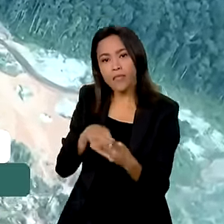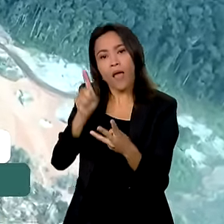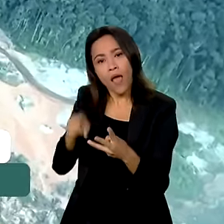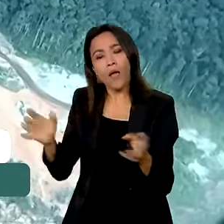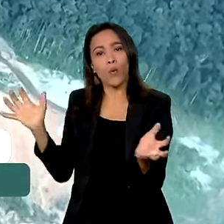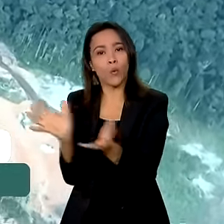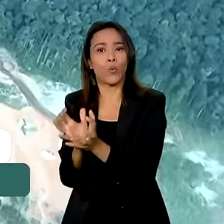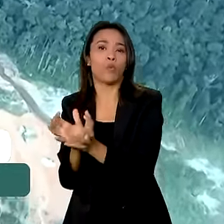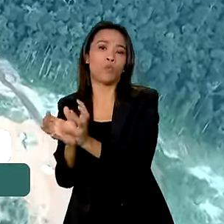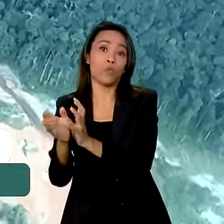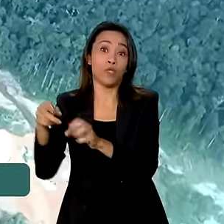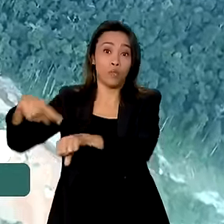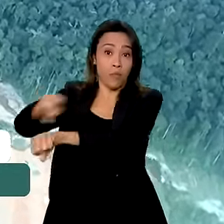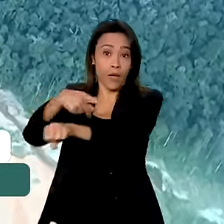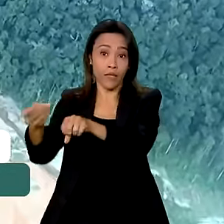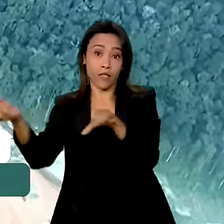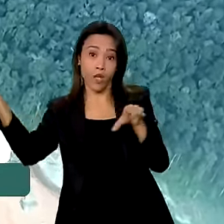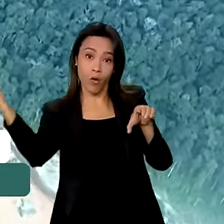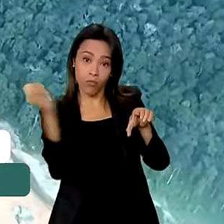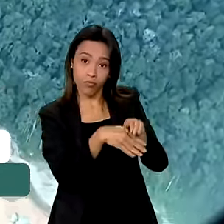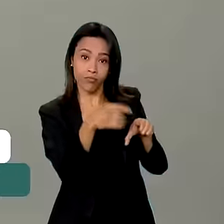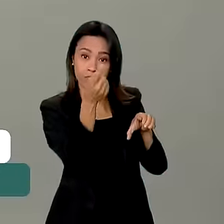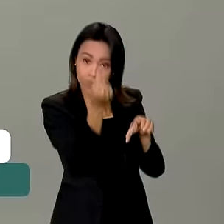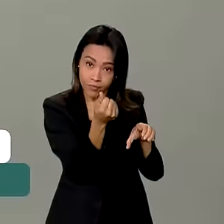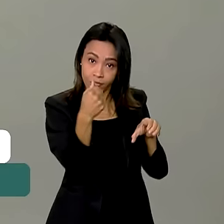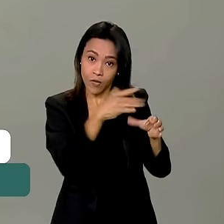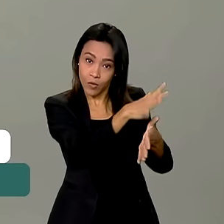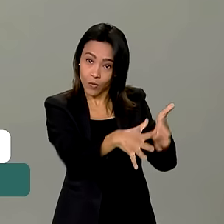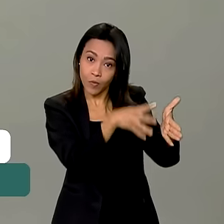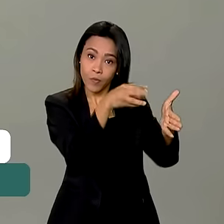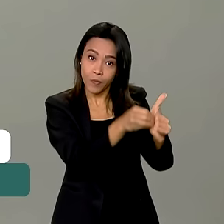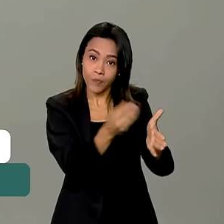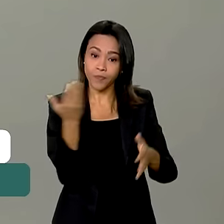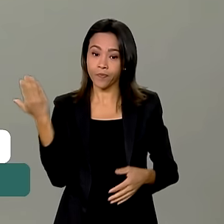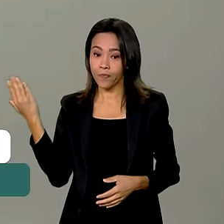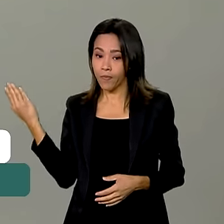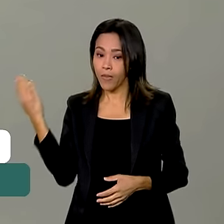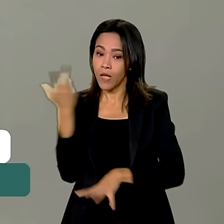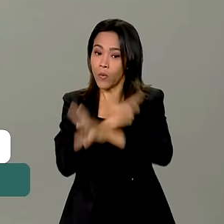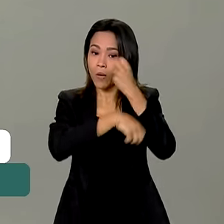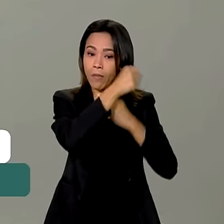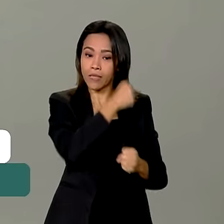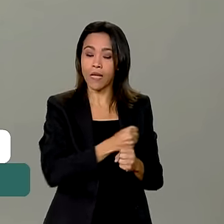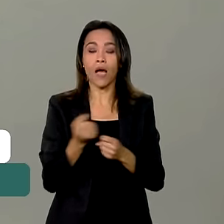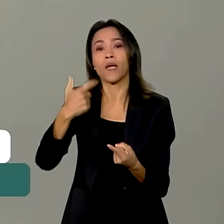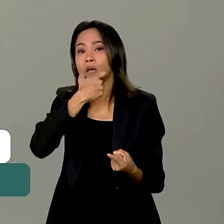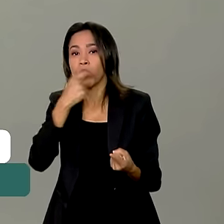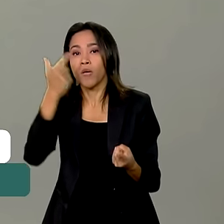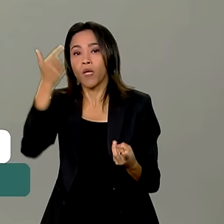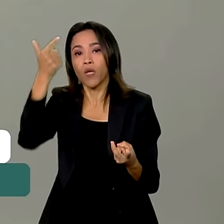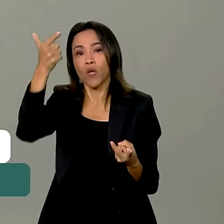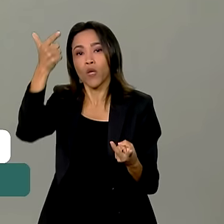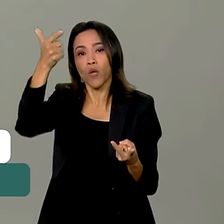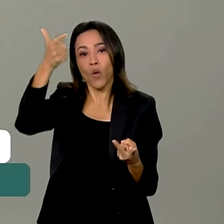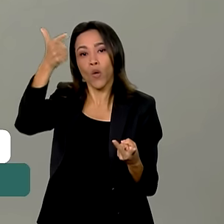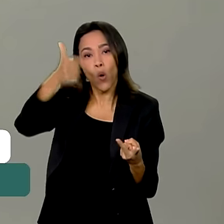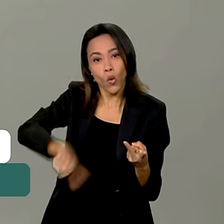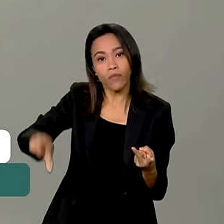de doadores internacionais do Fundo Amazônia. No ano passado, tivemos contribuições do Reino Unido, da